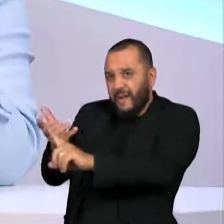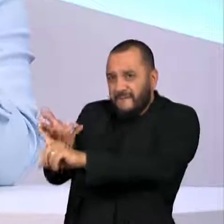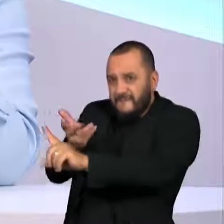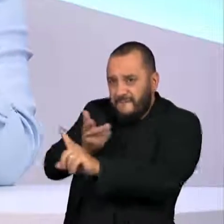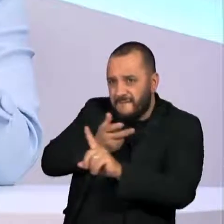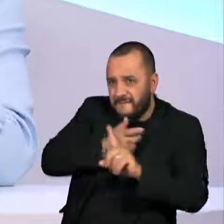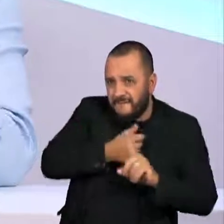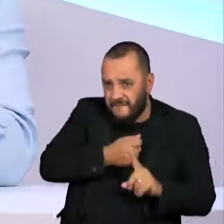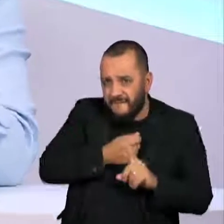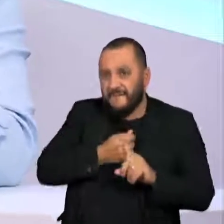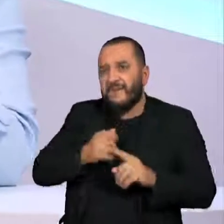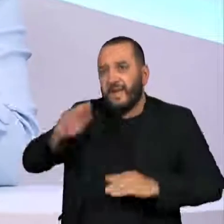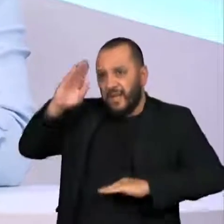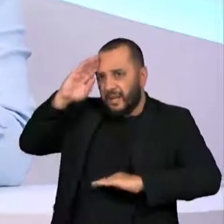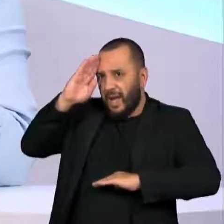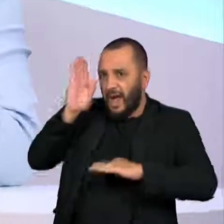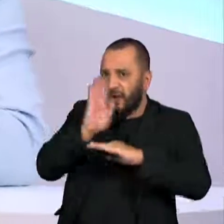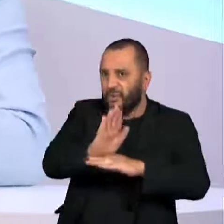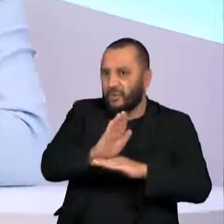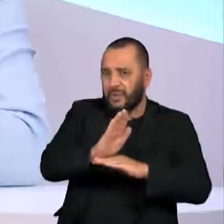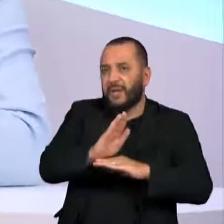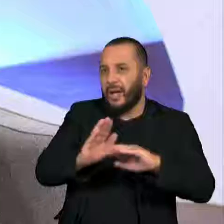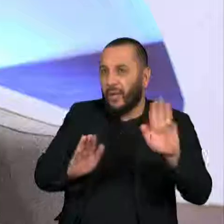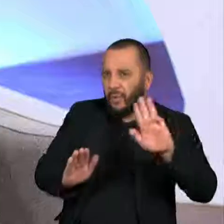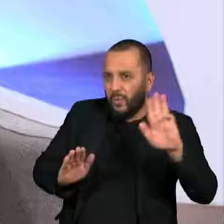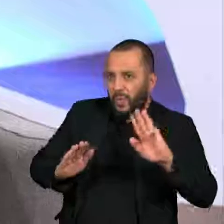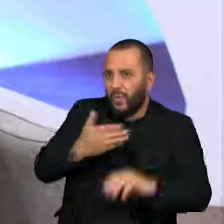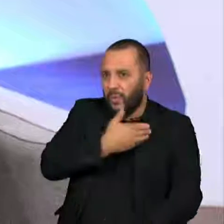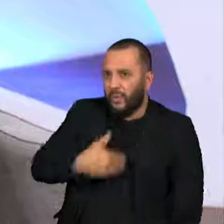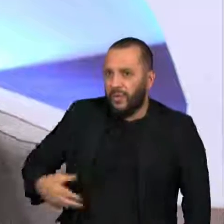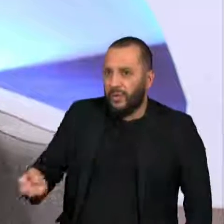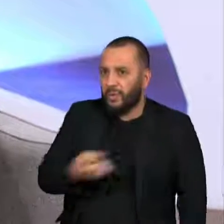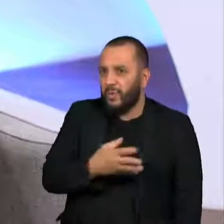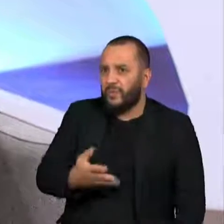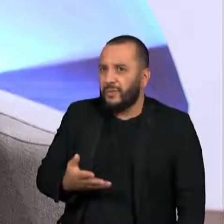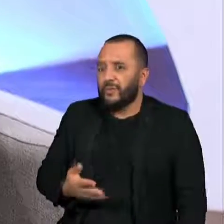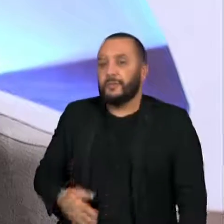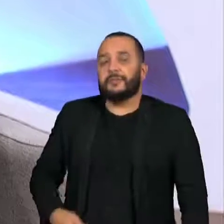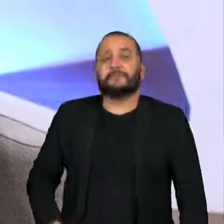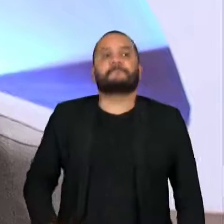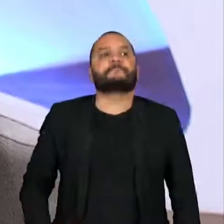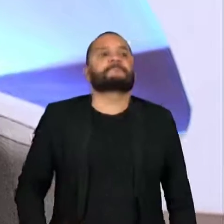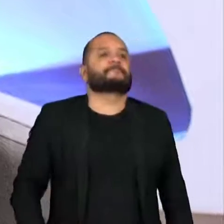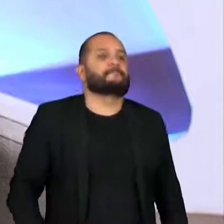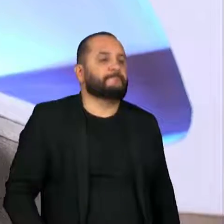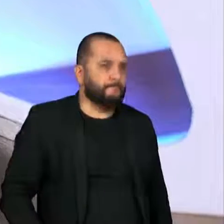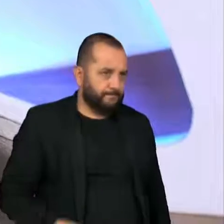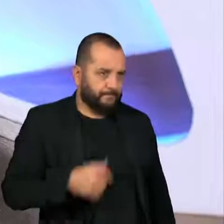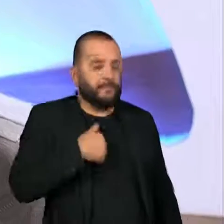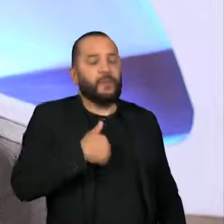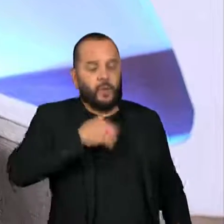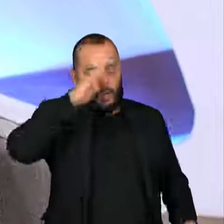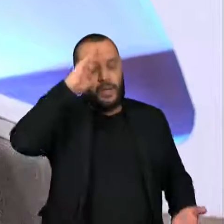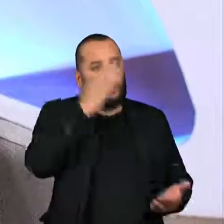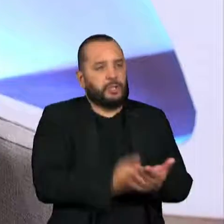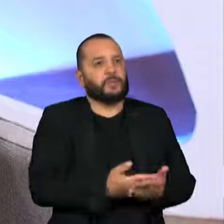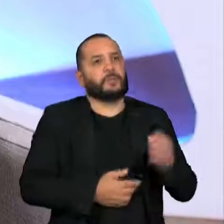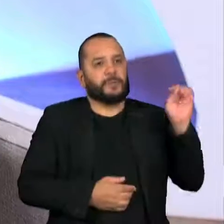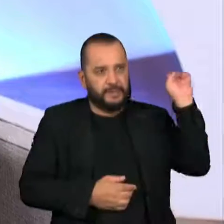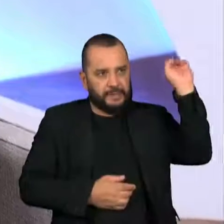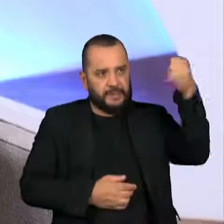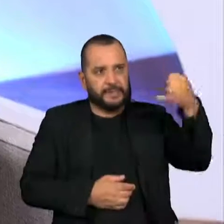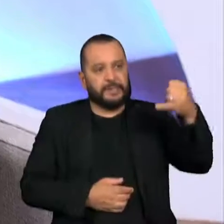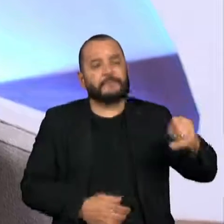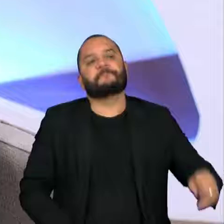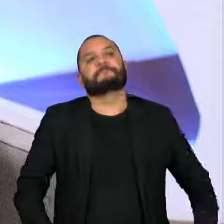que possa vir a ajudar o novo governo? Eu acredito que nesse ponto específico, sim. Eu